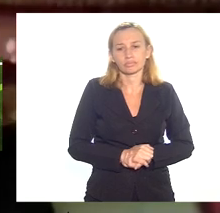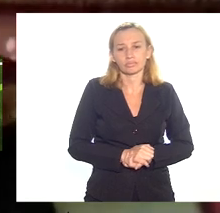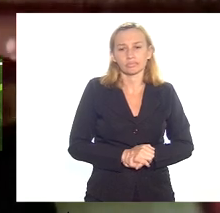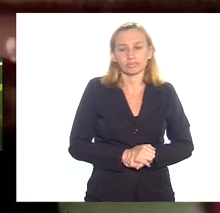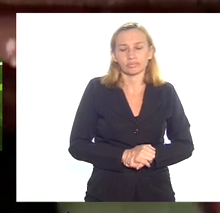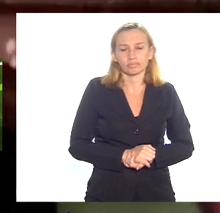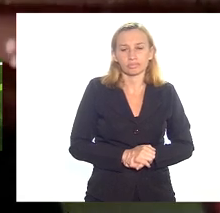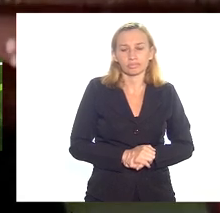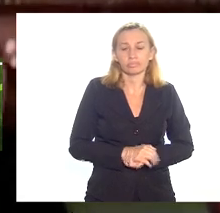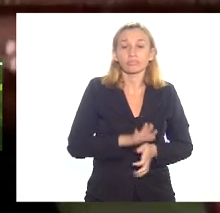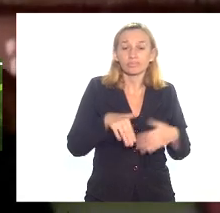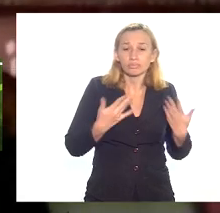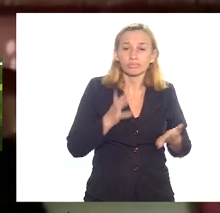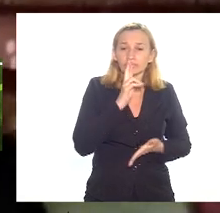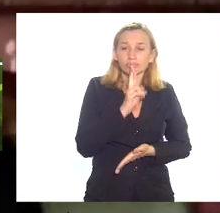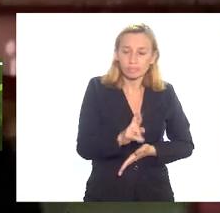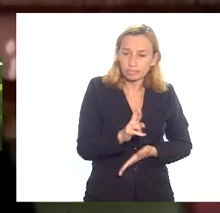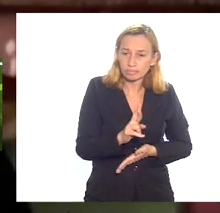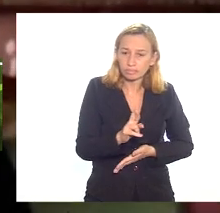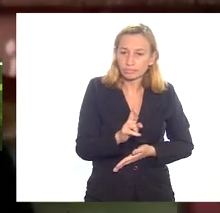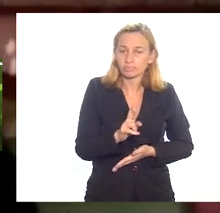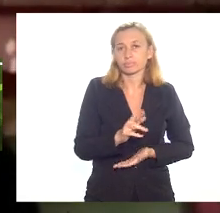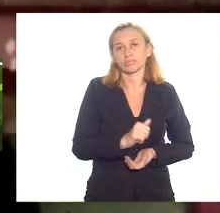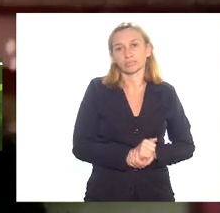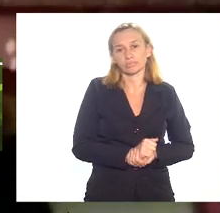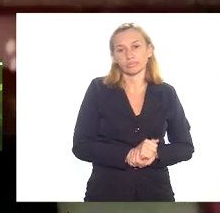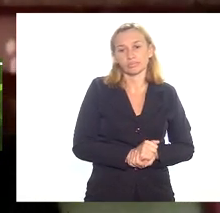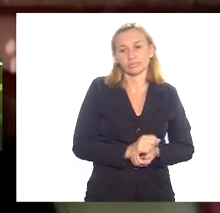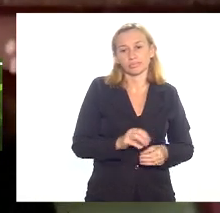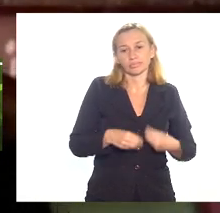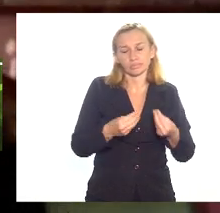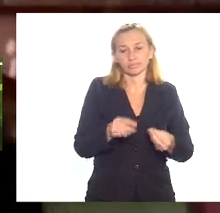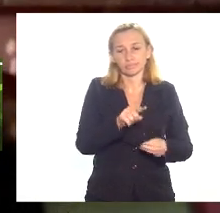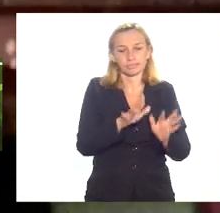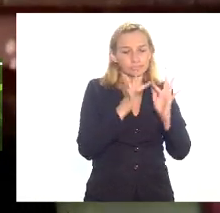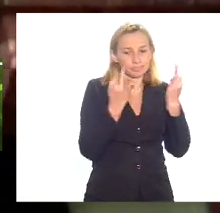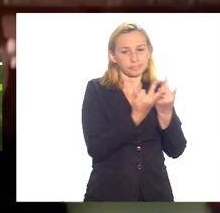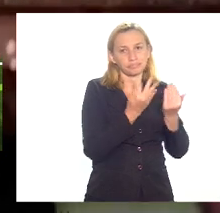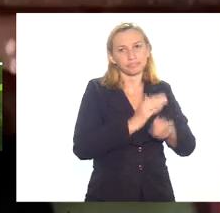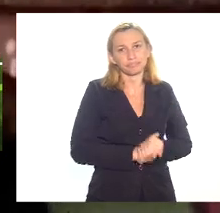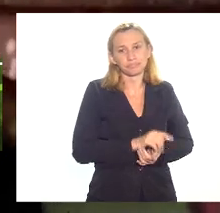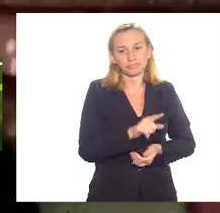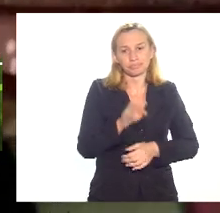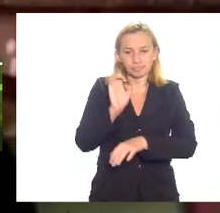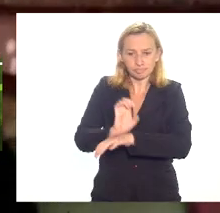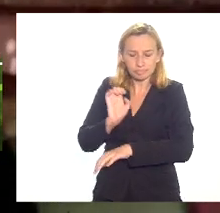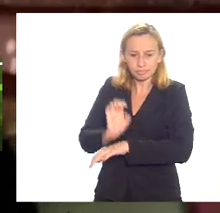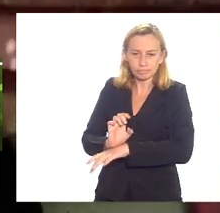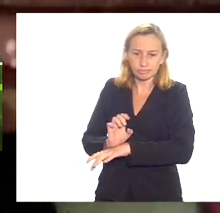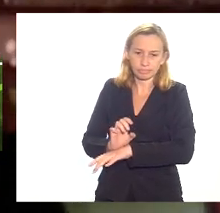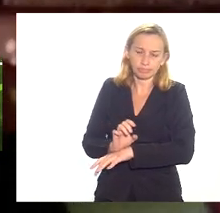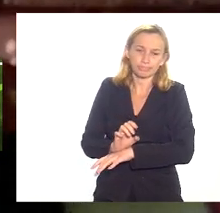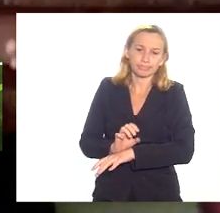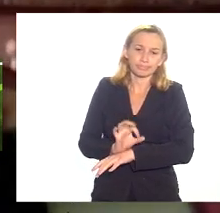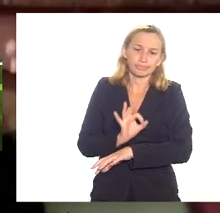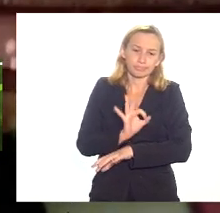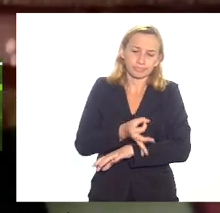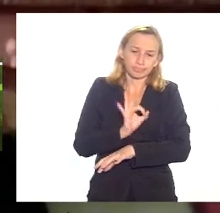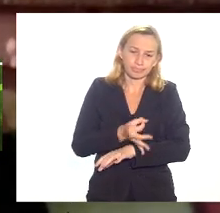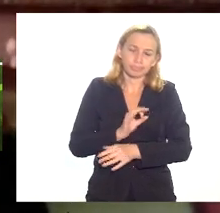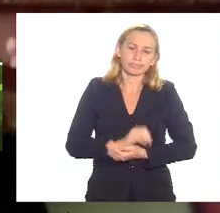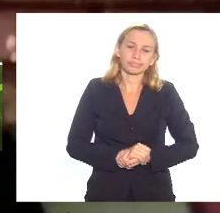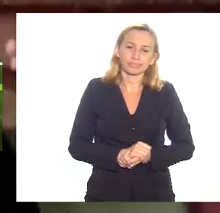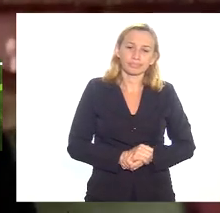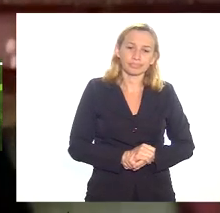qual a resposta que a gente vai dar para essas famílias que aqui no estado majoritariamente vem sendo